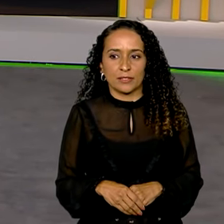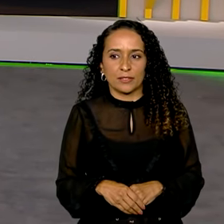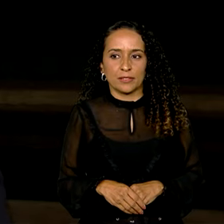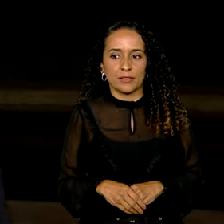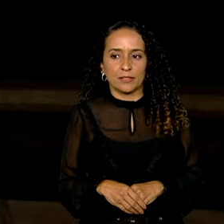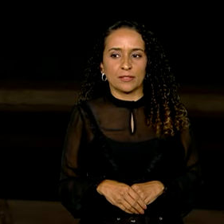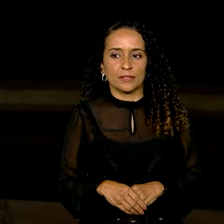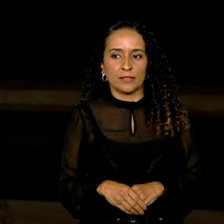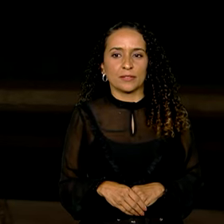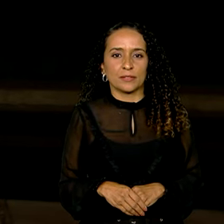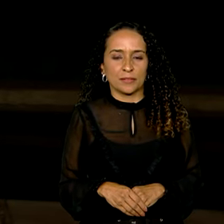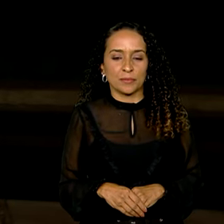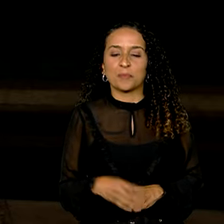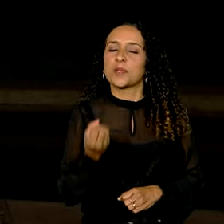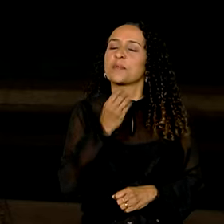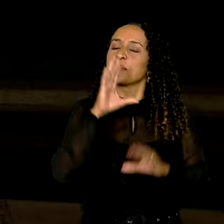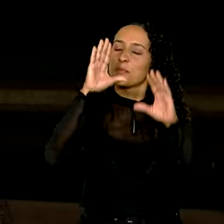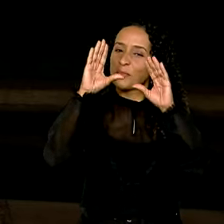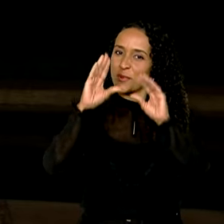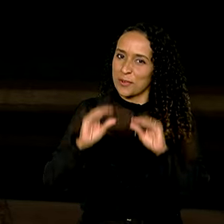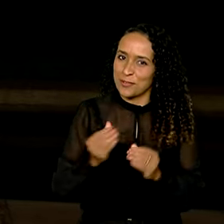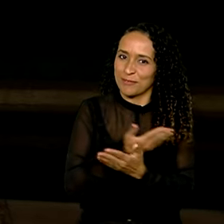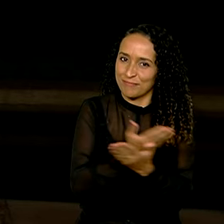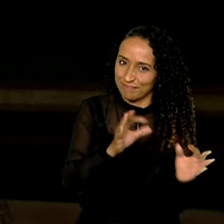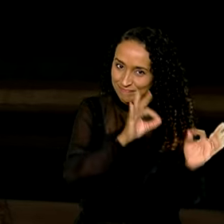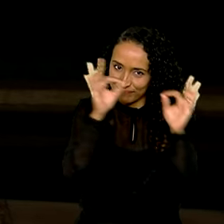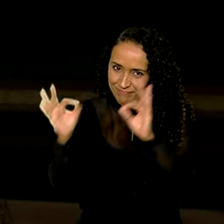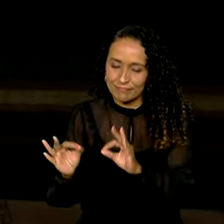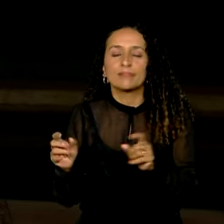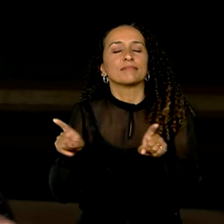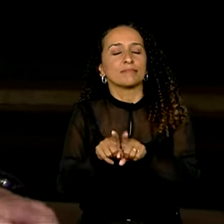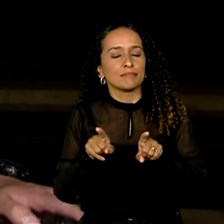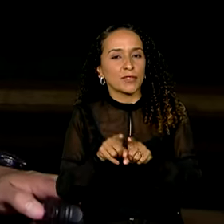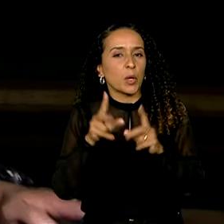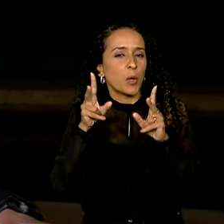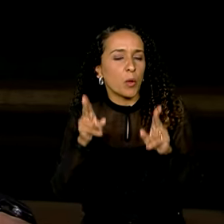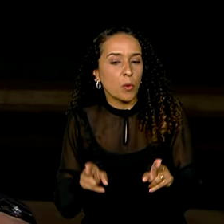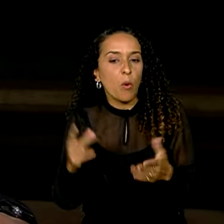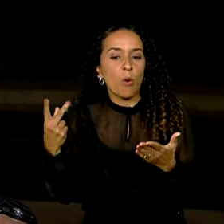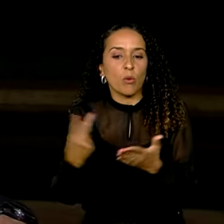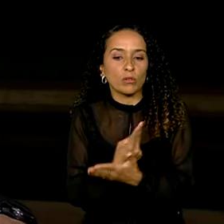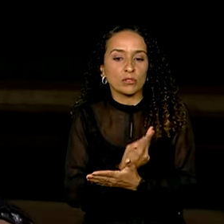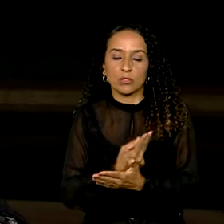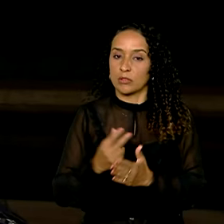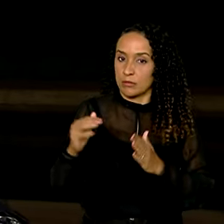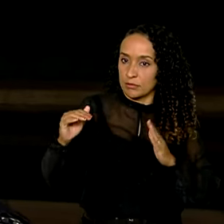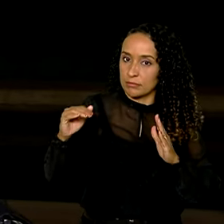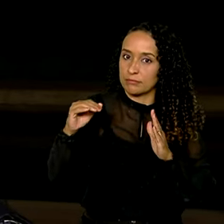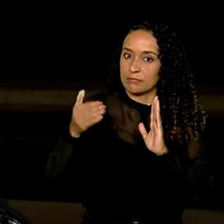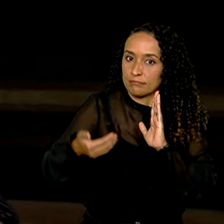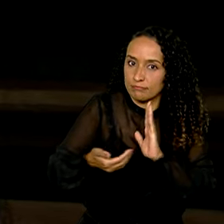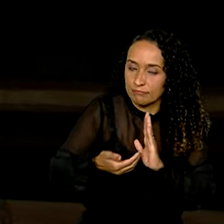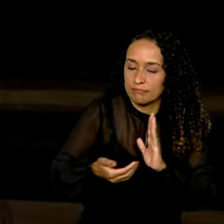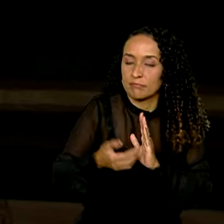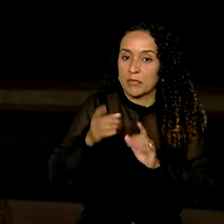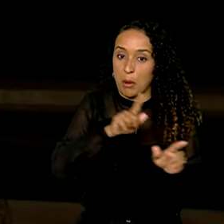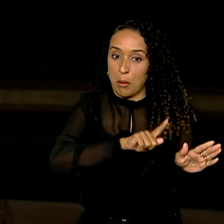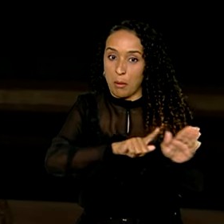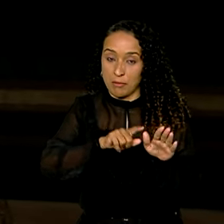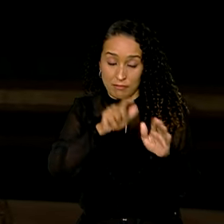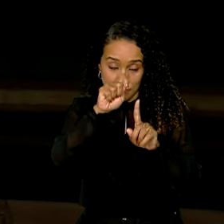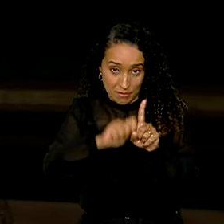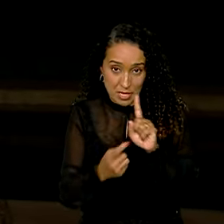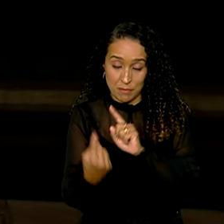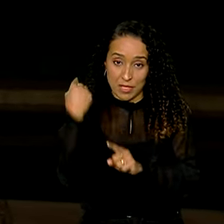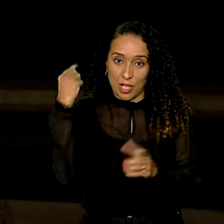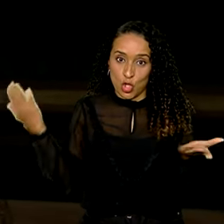Boa noite, Carol. Boa noite a você que nos assiste. Assim como aconteceu com integrantes da Câmara dos Deputados no mês passado, hoje o encontro